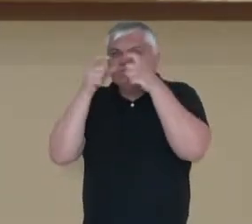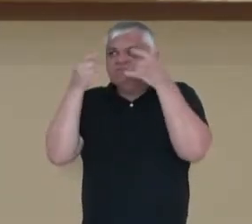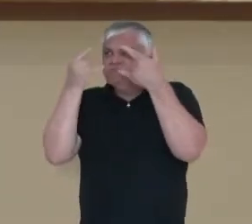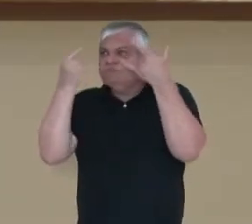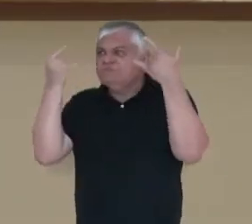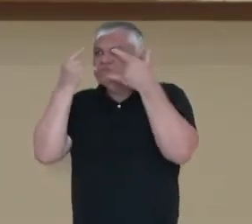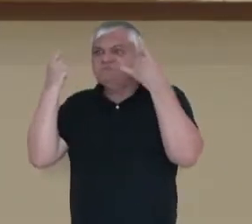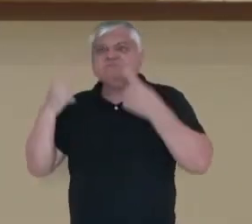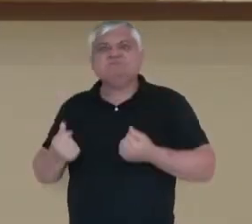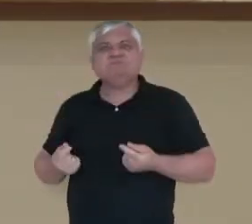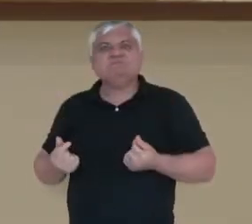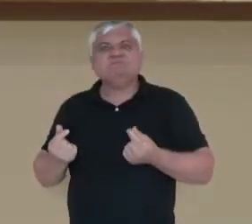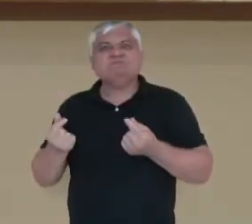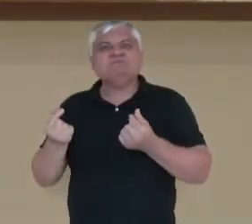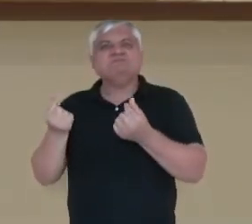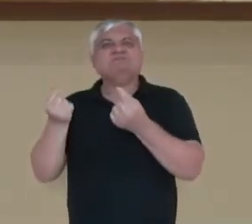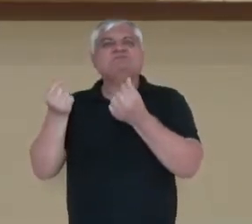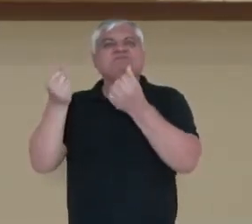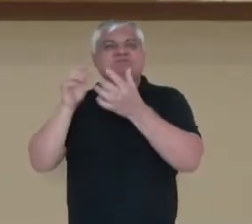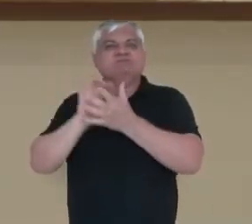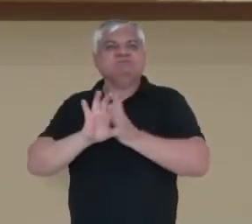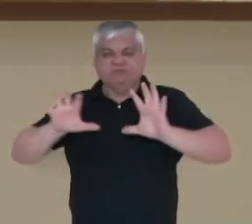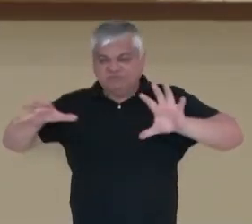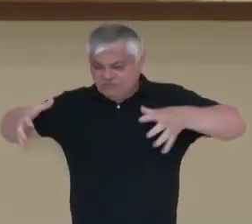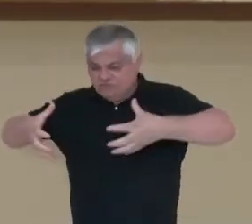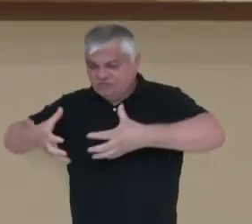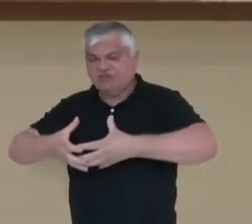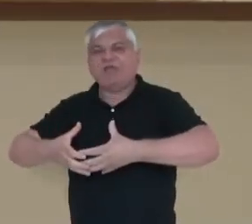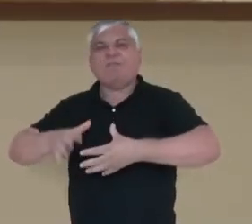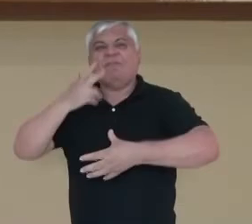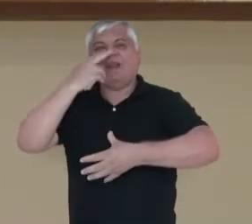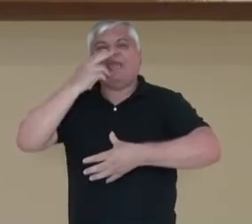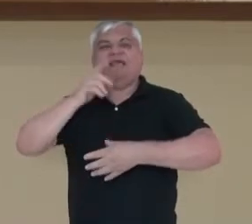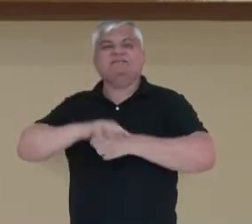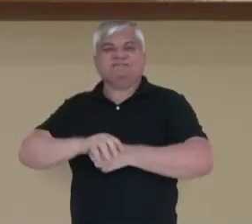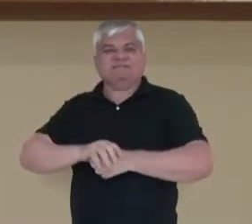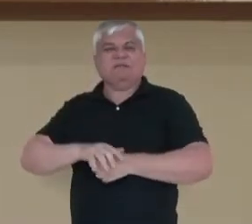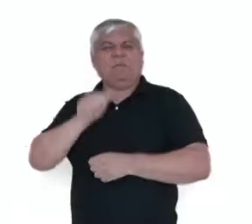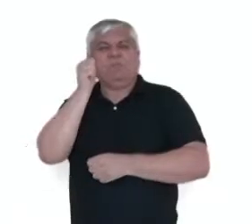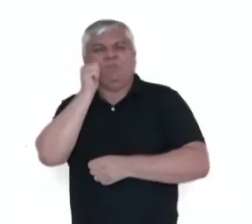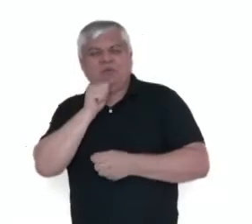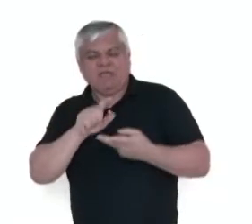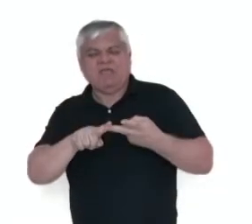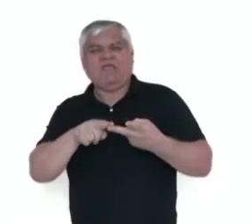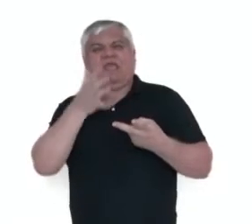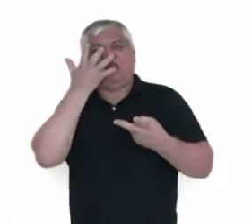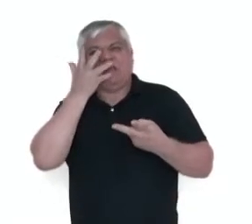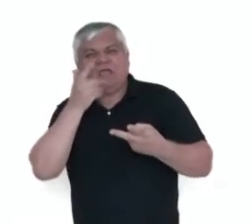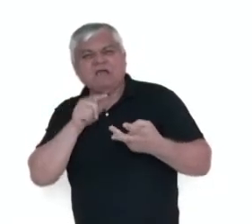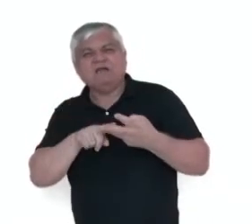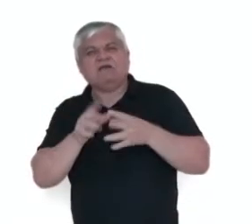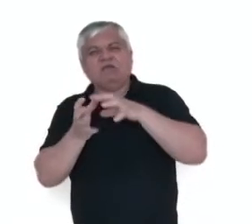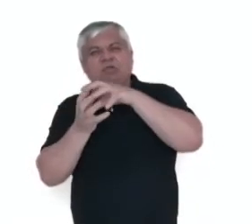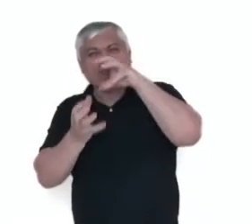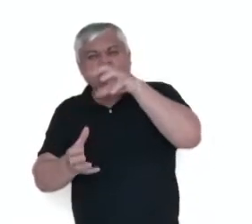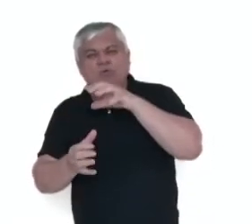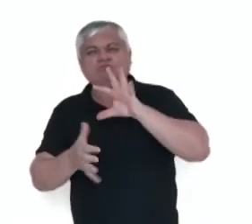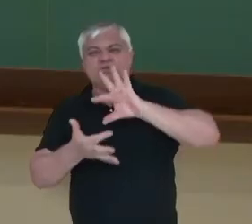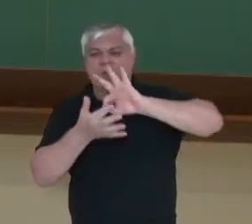enriquecer dentro do continente africano. Mulheres, crianças e idosos, eles eram